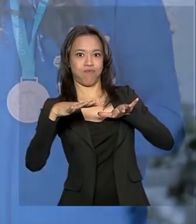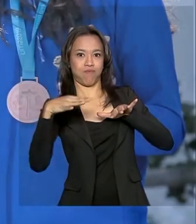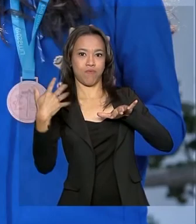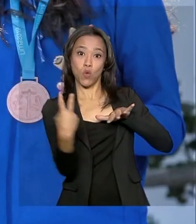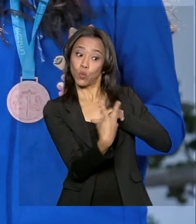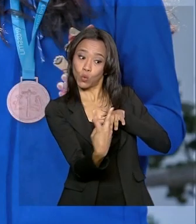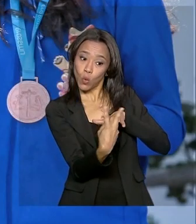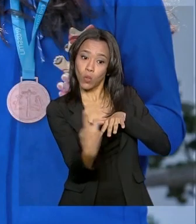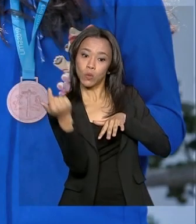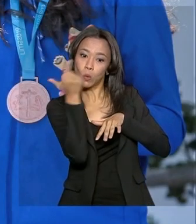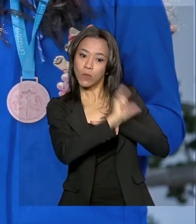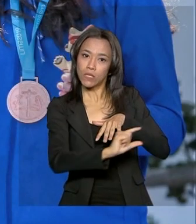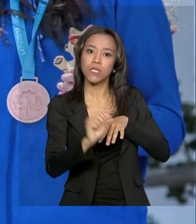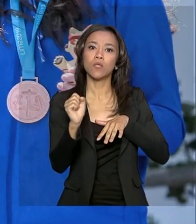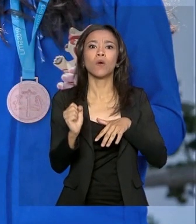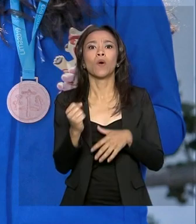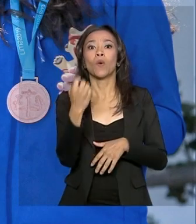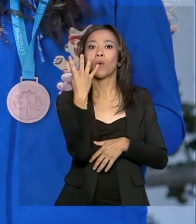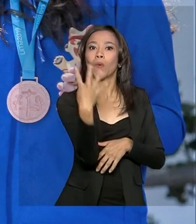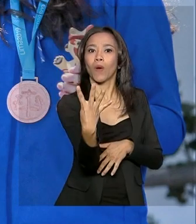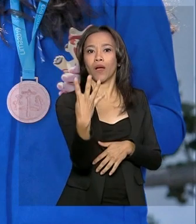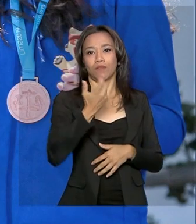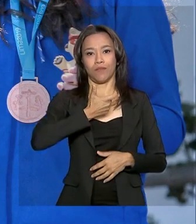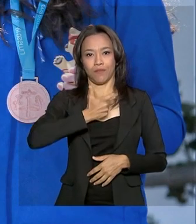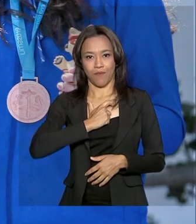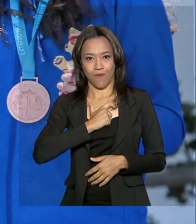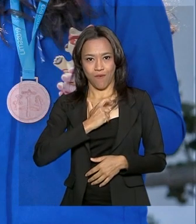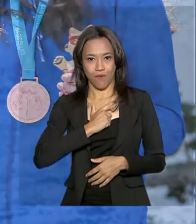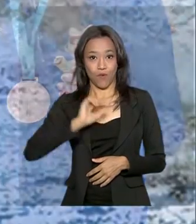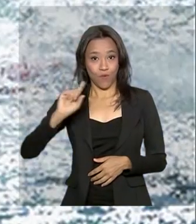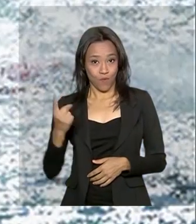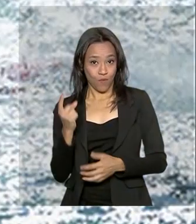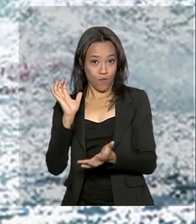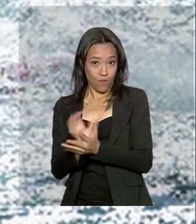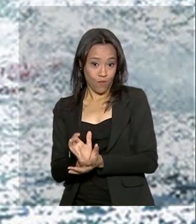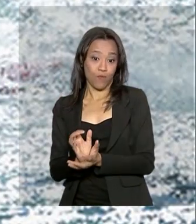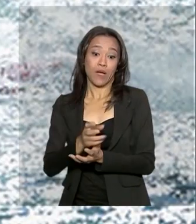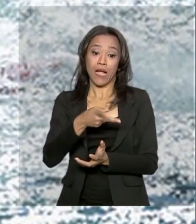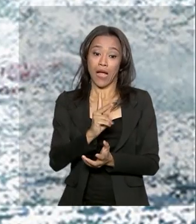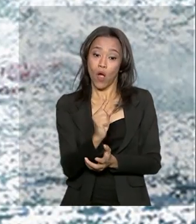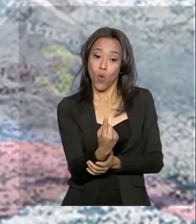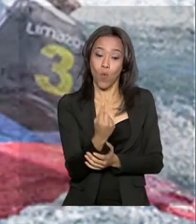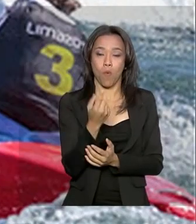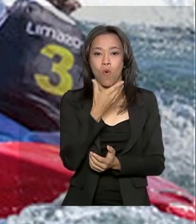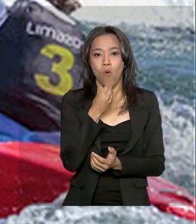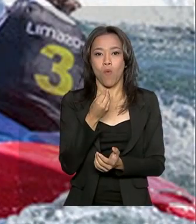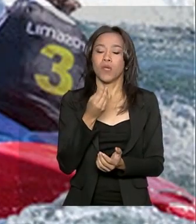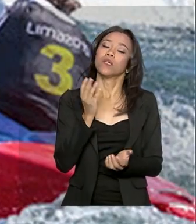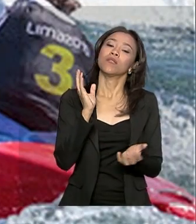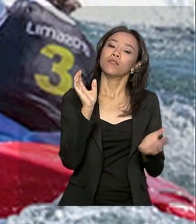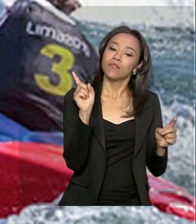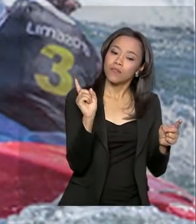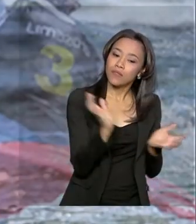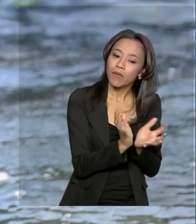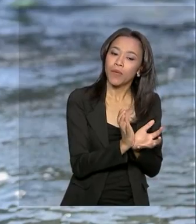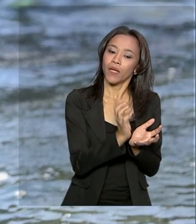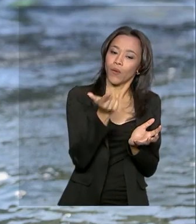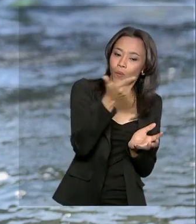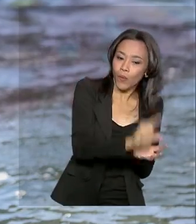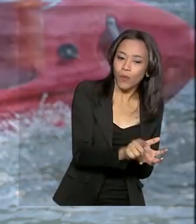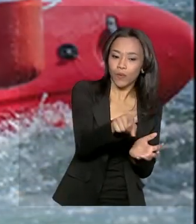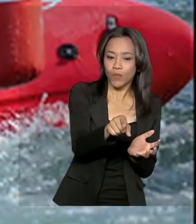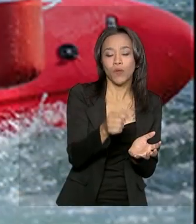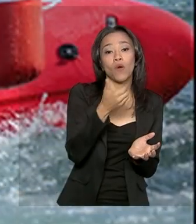Juntos, eles faturaram os quatro ouros. C1 feminino, K1 masculino e canoagem slalom extremo,